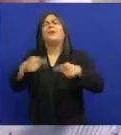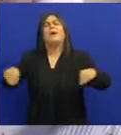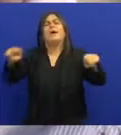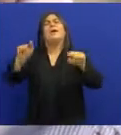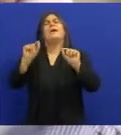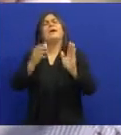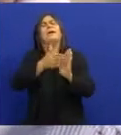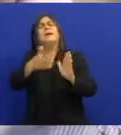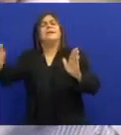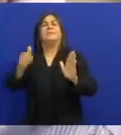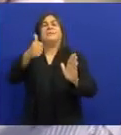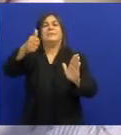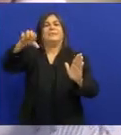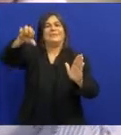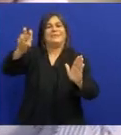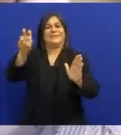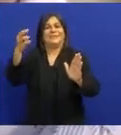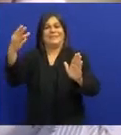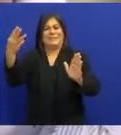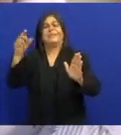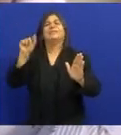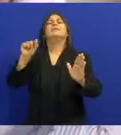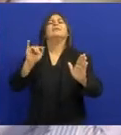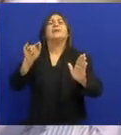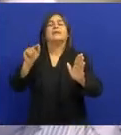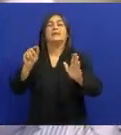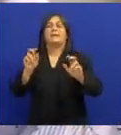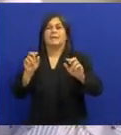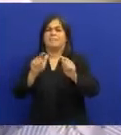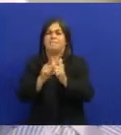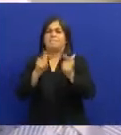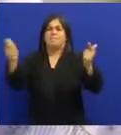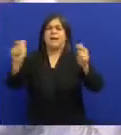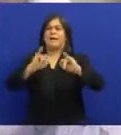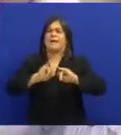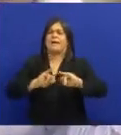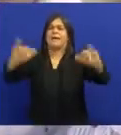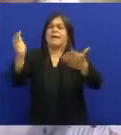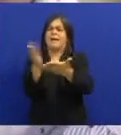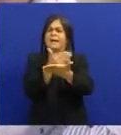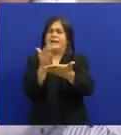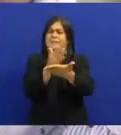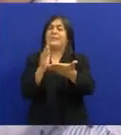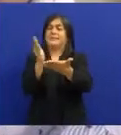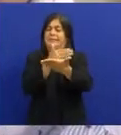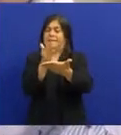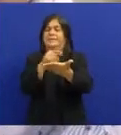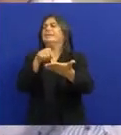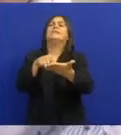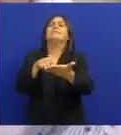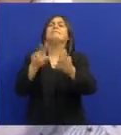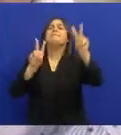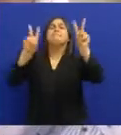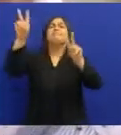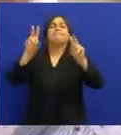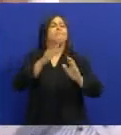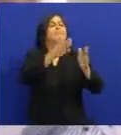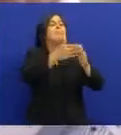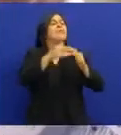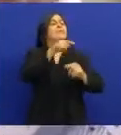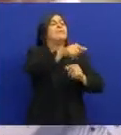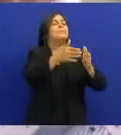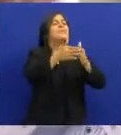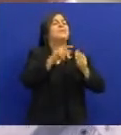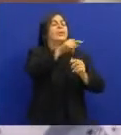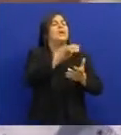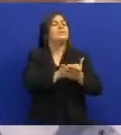gritava E aí Em uma determinada ocasião Em 1953 Em uma revista De carnaval O diretor Do espetáculo Disse Olha Você